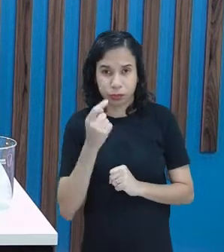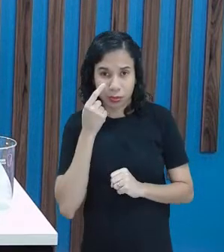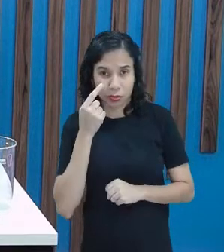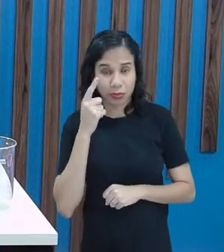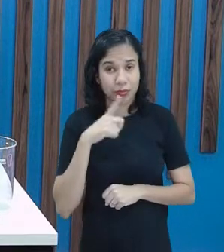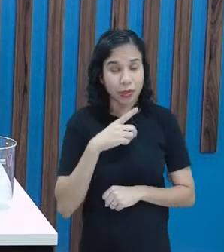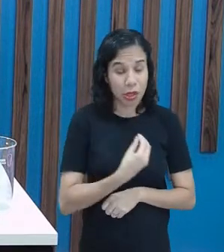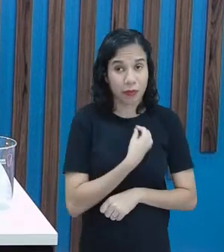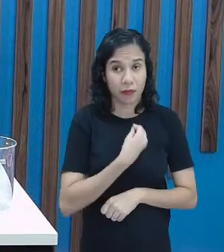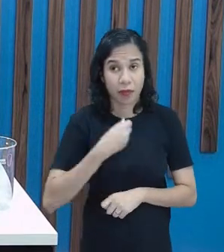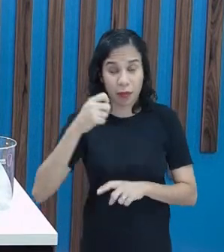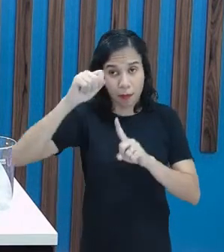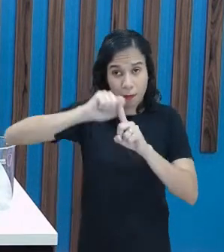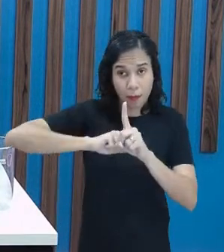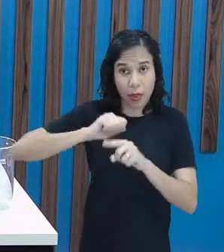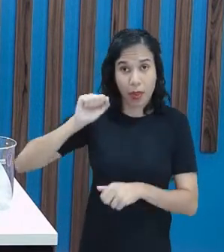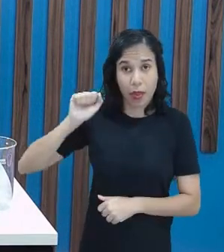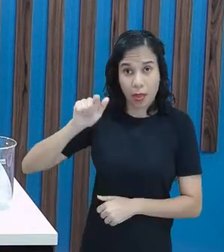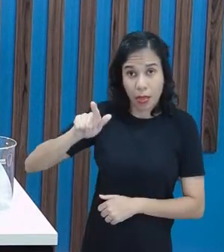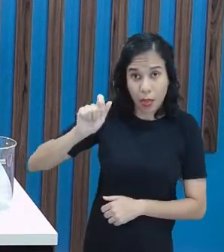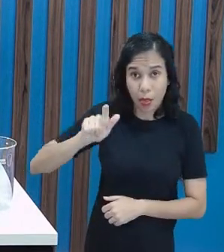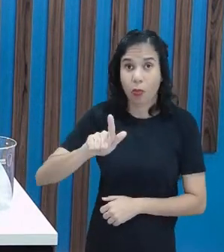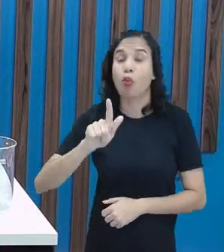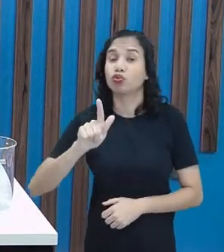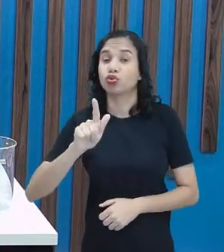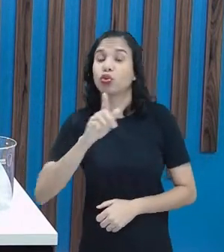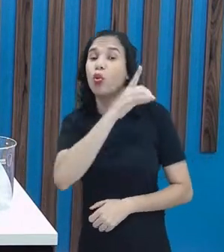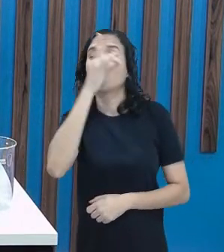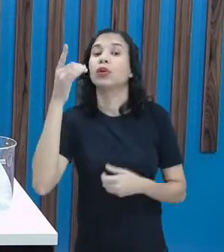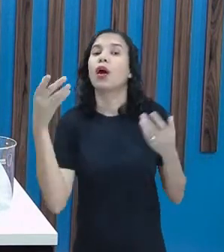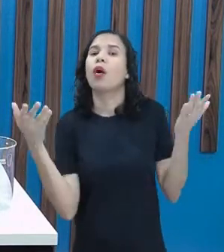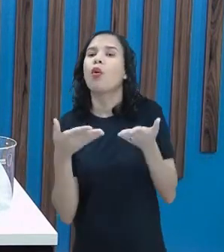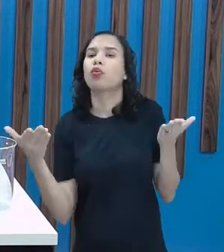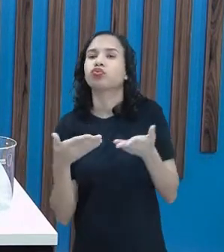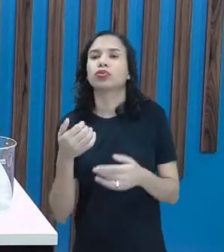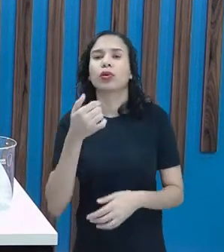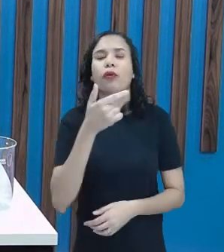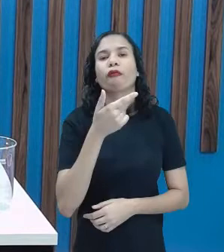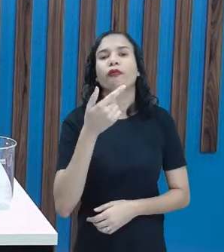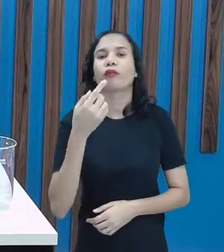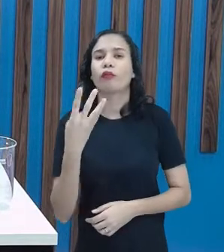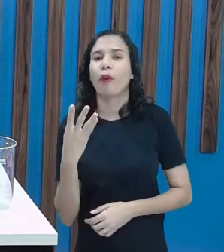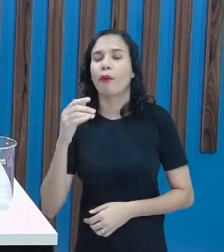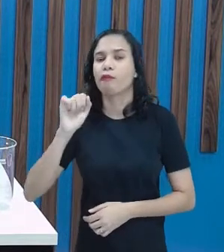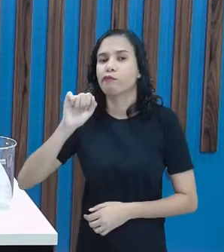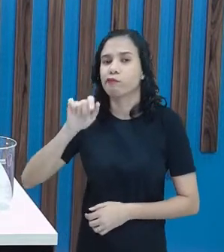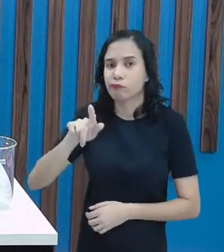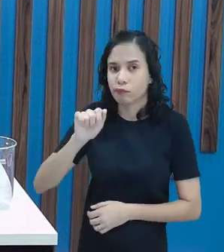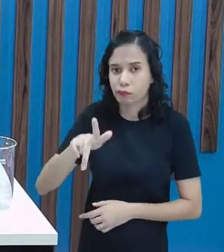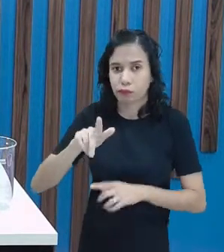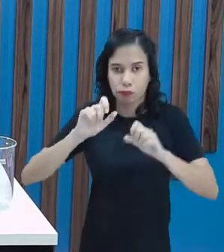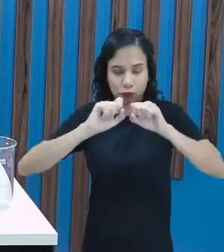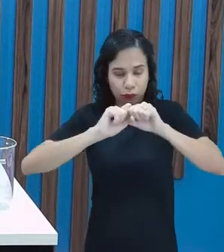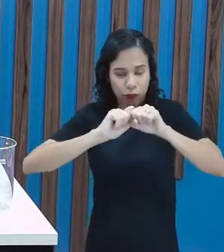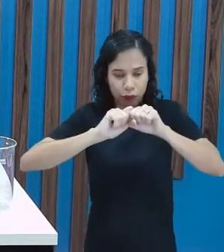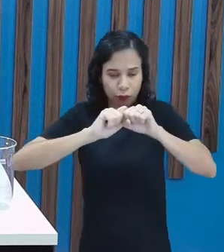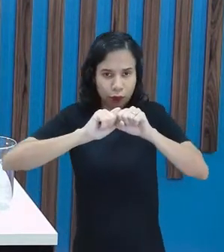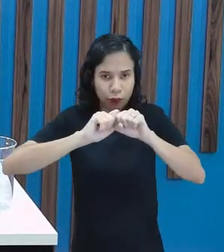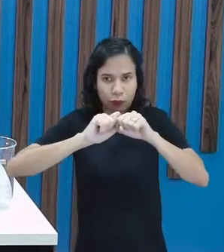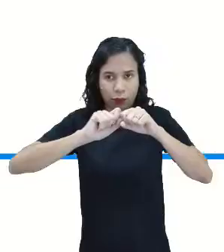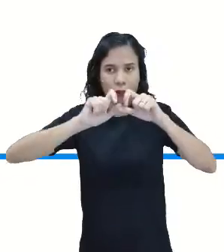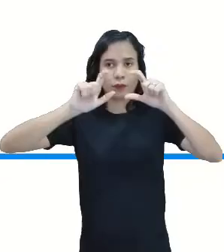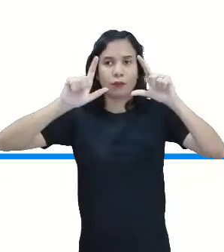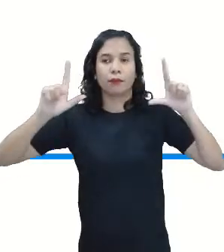Estamos no mês de agosto. Qual é a data de hoje? 24. Amplia aí, por favor, o